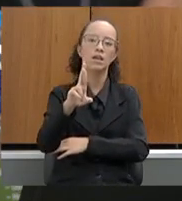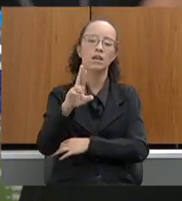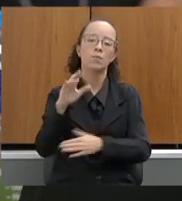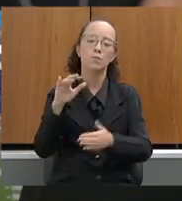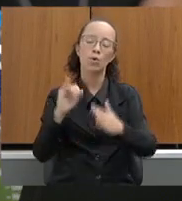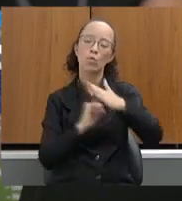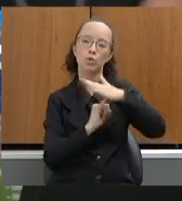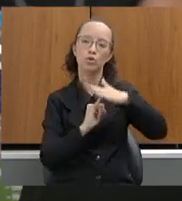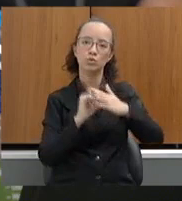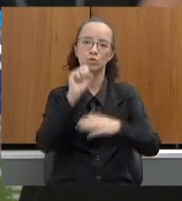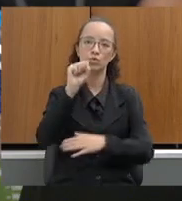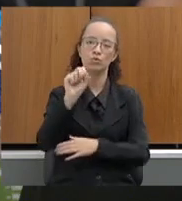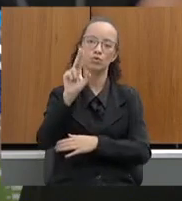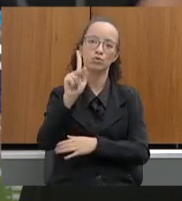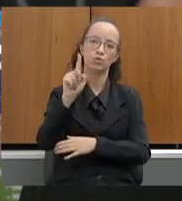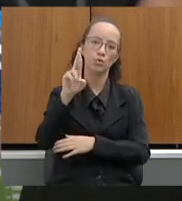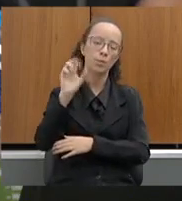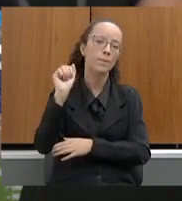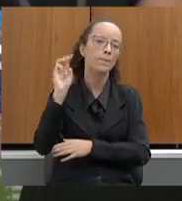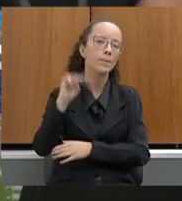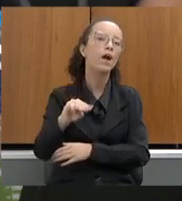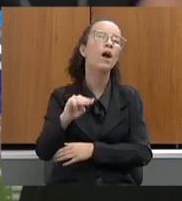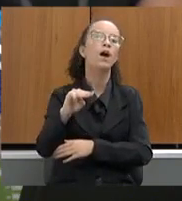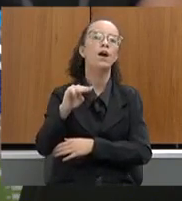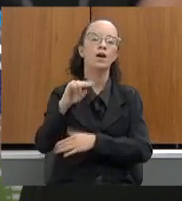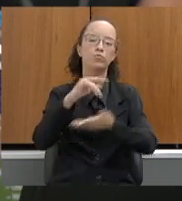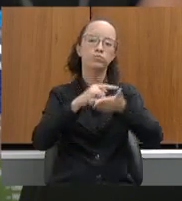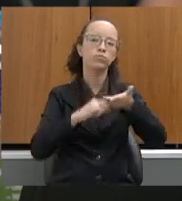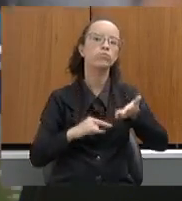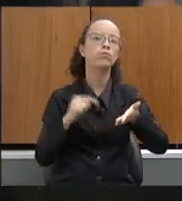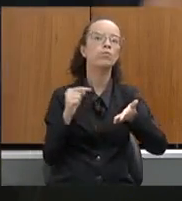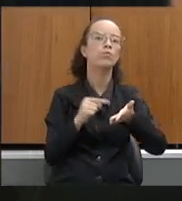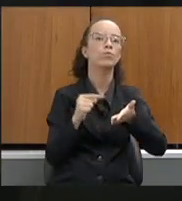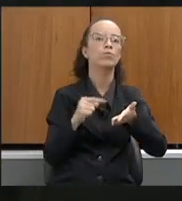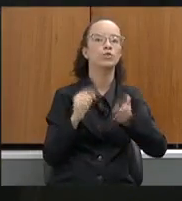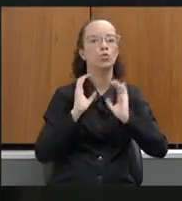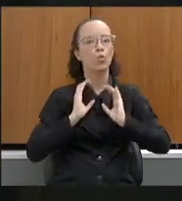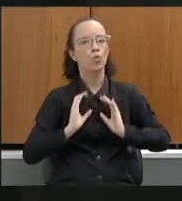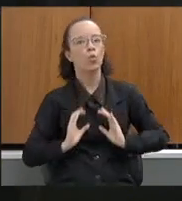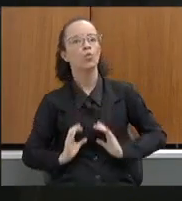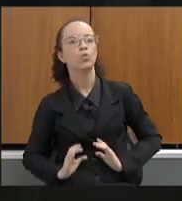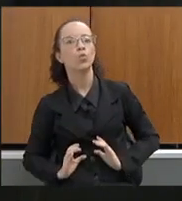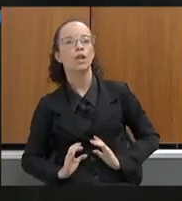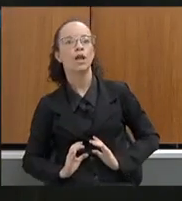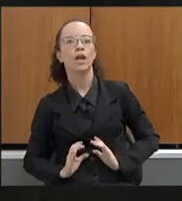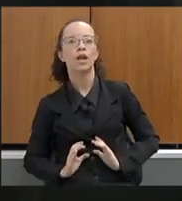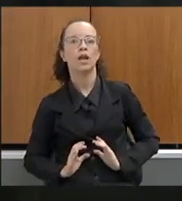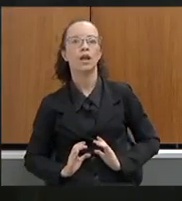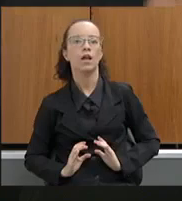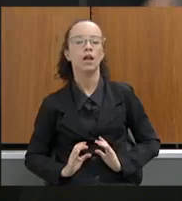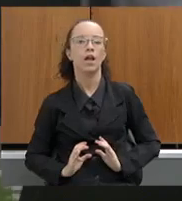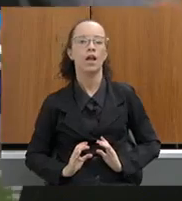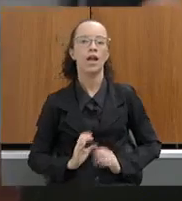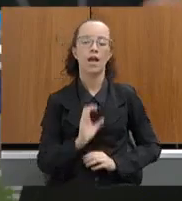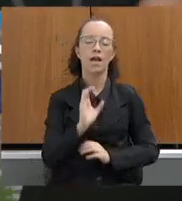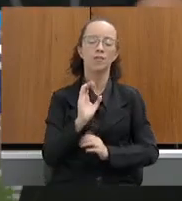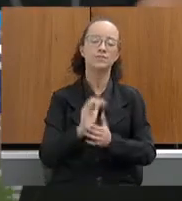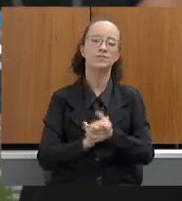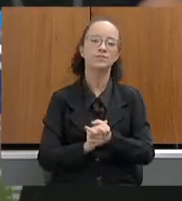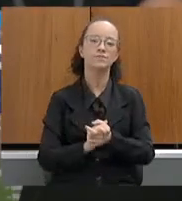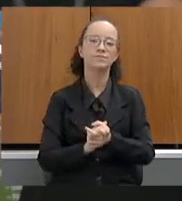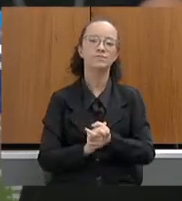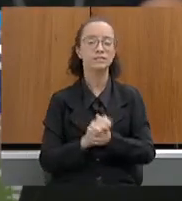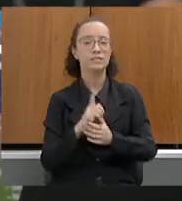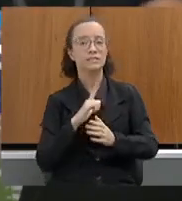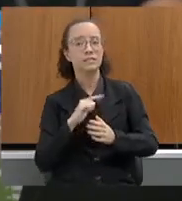que indica se é necessário o cancelamento do termo de auto de ajustamento de conduta celebrada entre a SEMAD e a Fleurs Global sobre a alegação de exigência